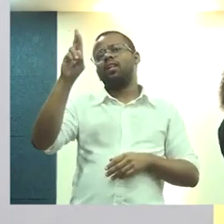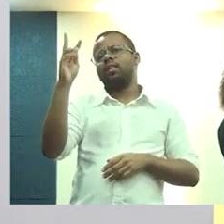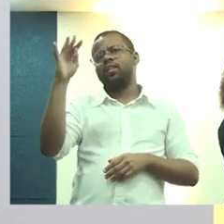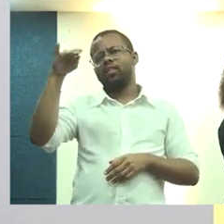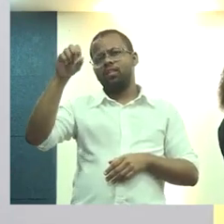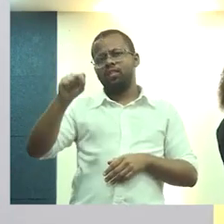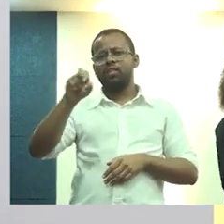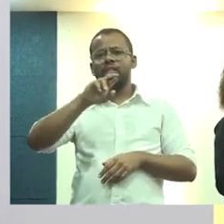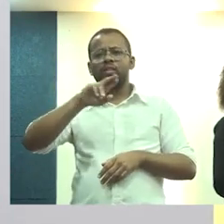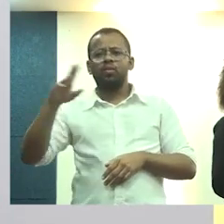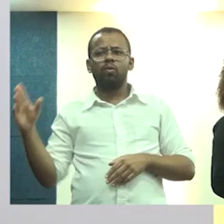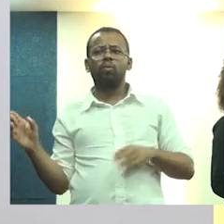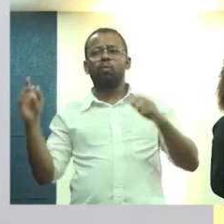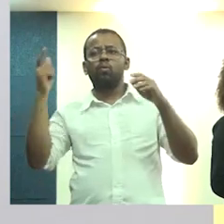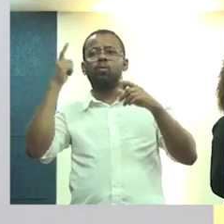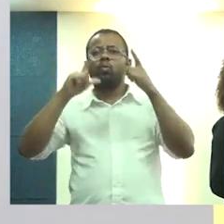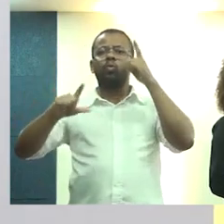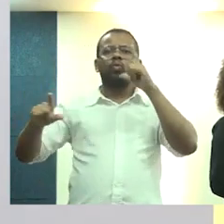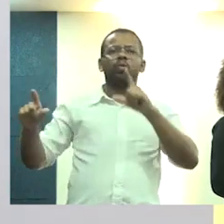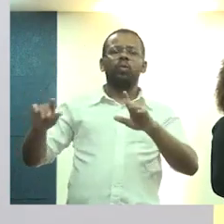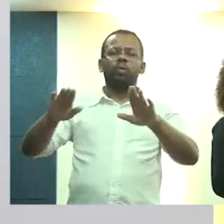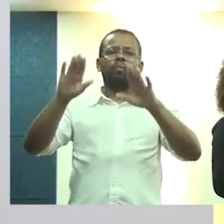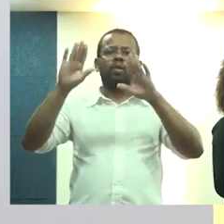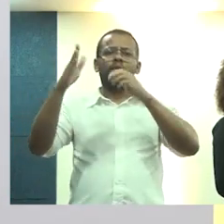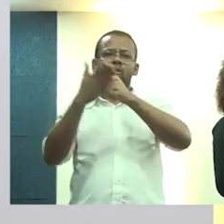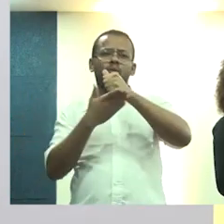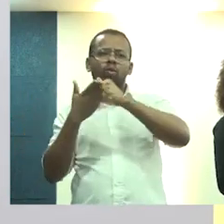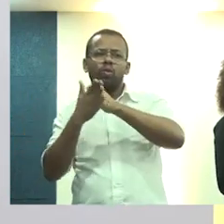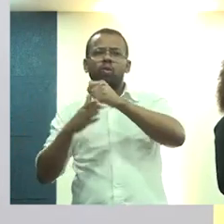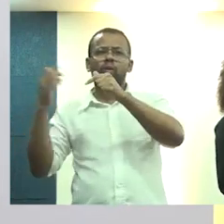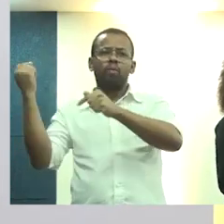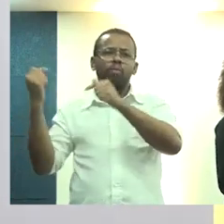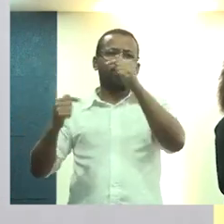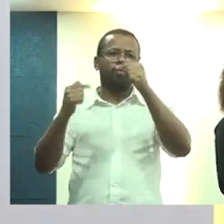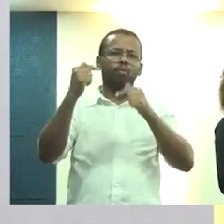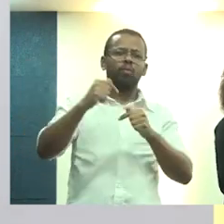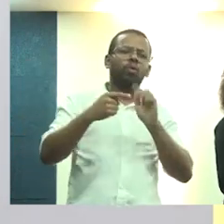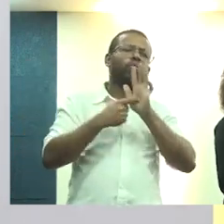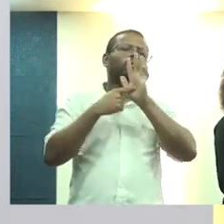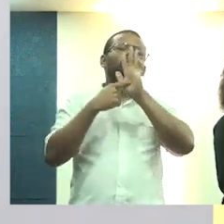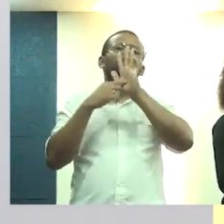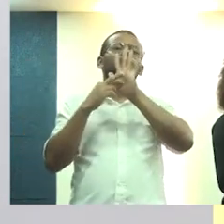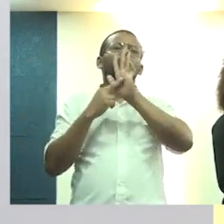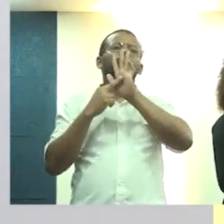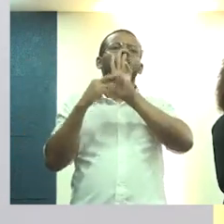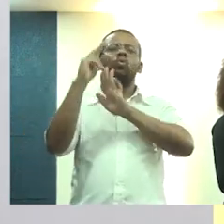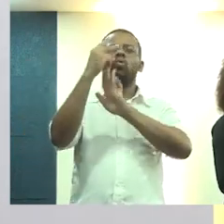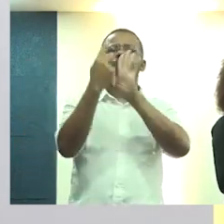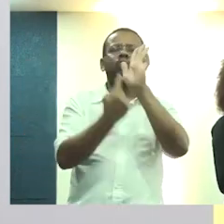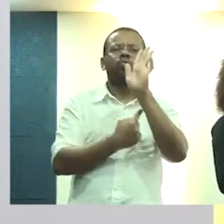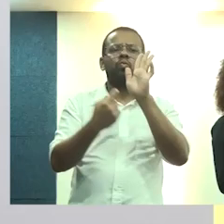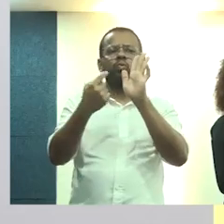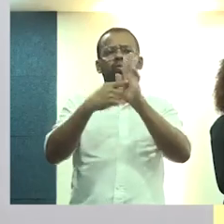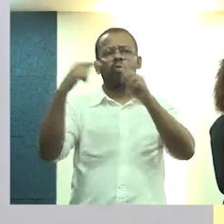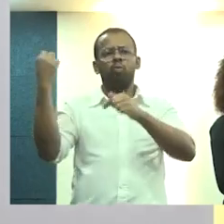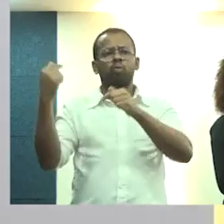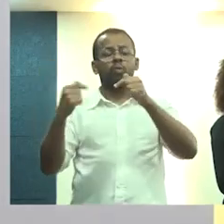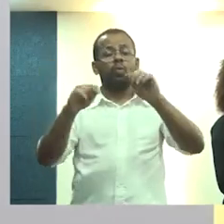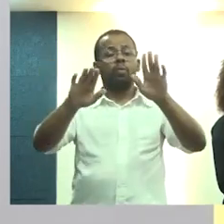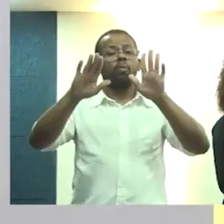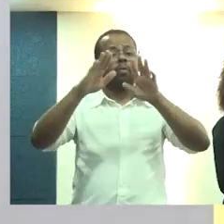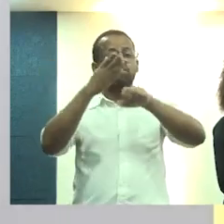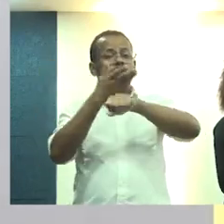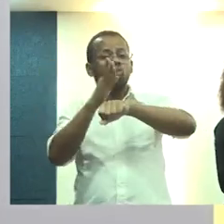não só por dentro de conquistas que ela foi consolidando na política pública, nos programas, mas também no próprio